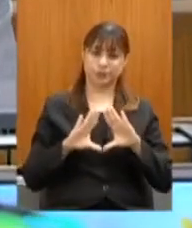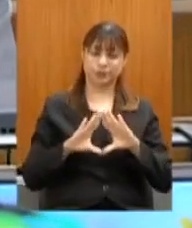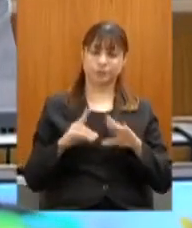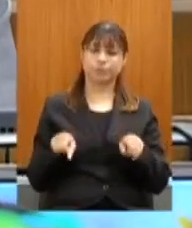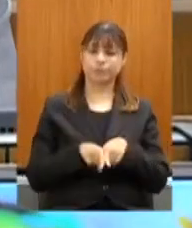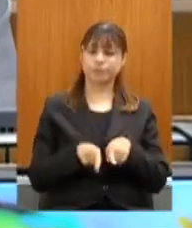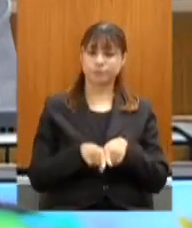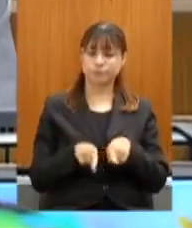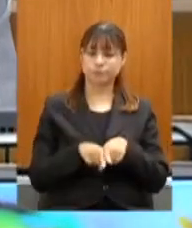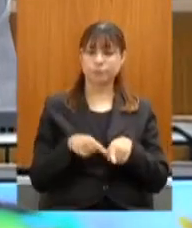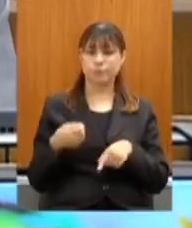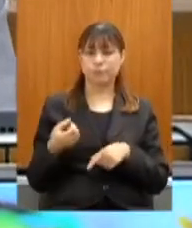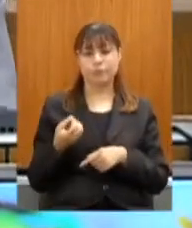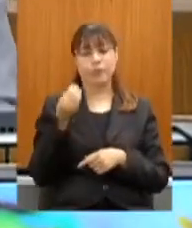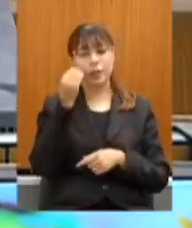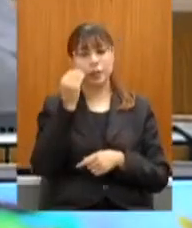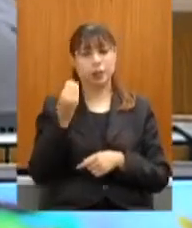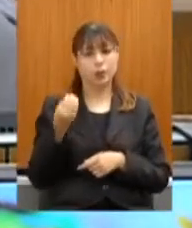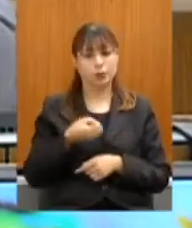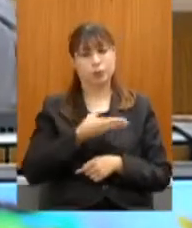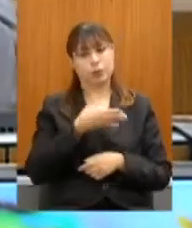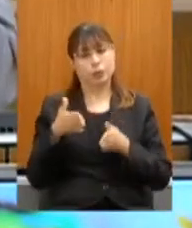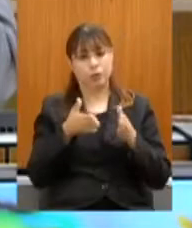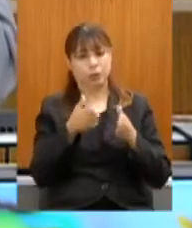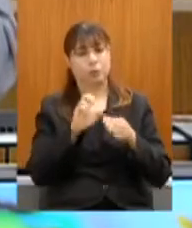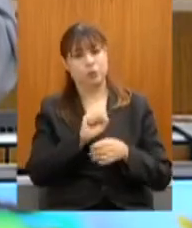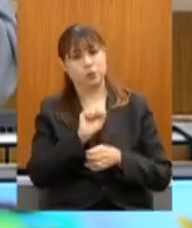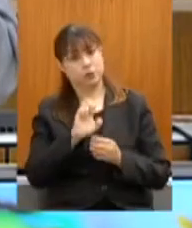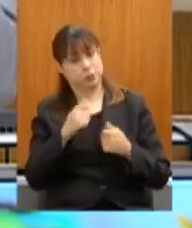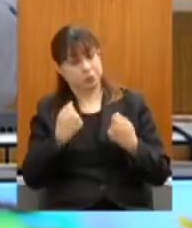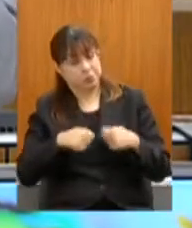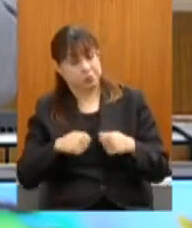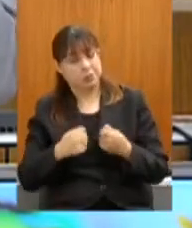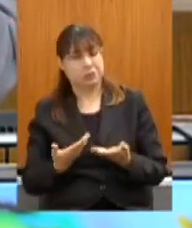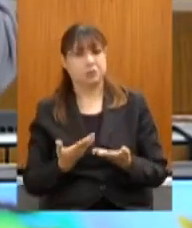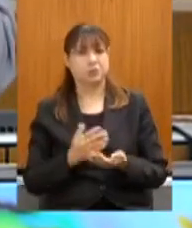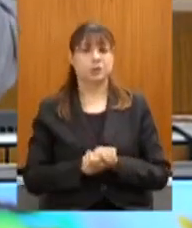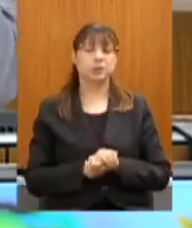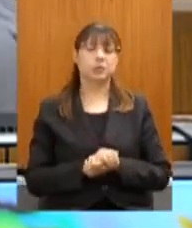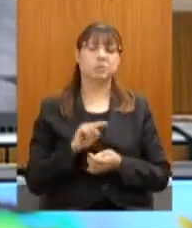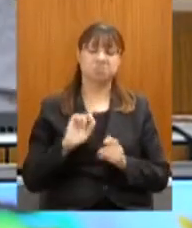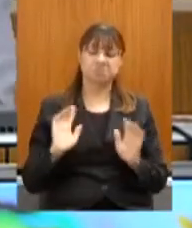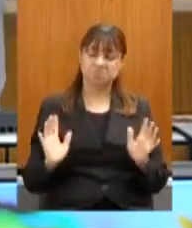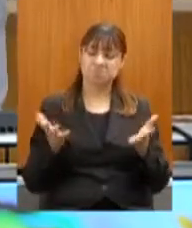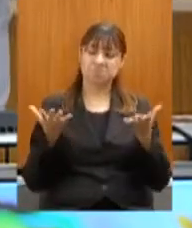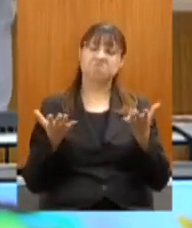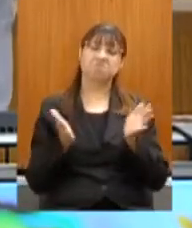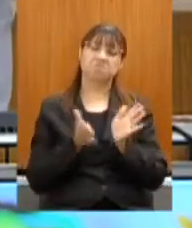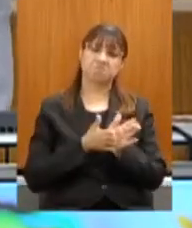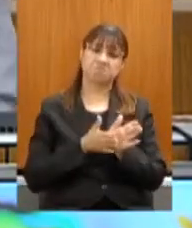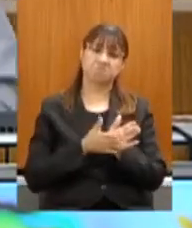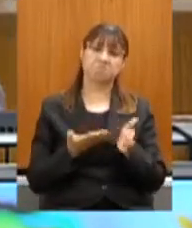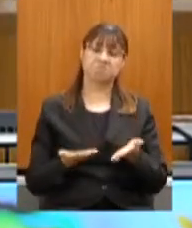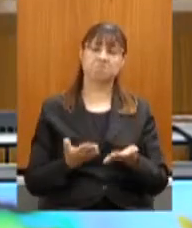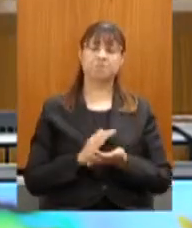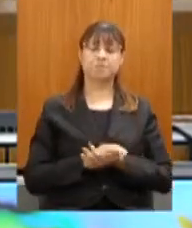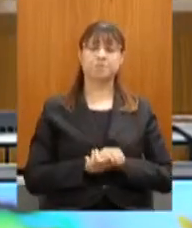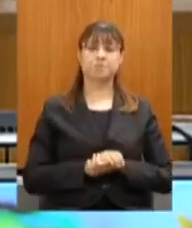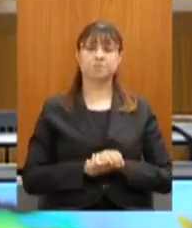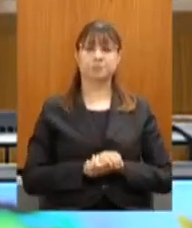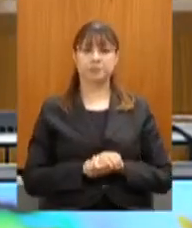novos rumos, se for preciso. Realmente é louvável essa iniciativa. Bom,